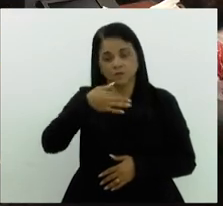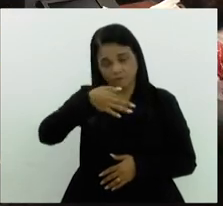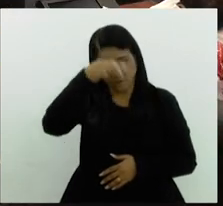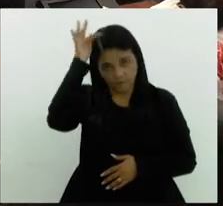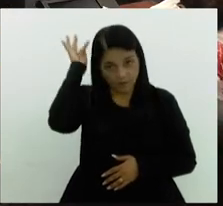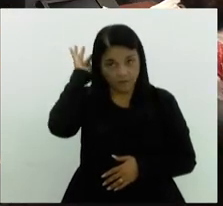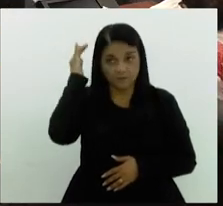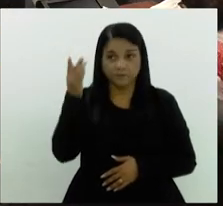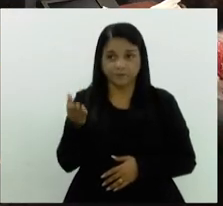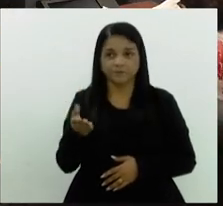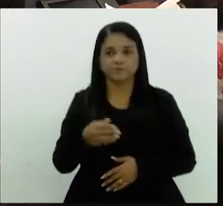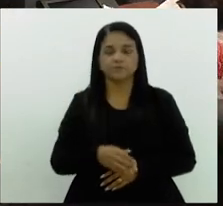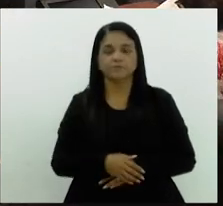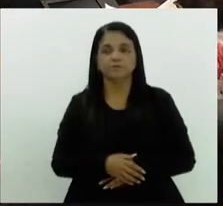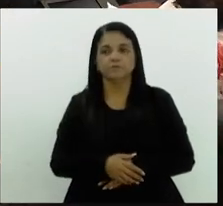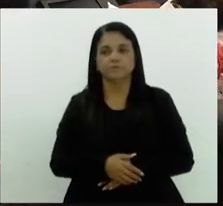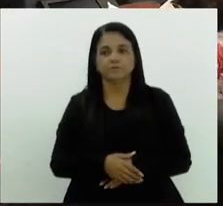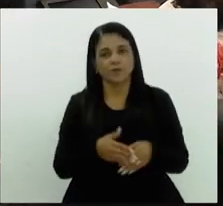nobre deputado.